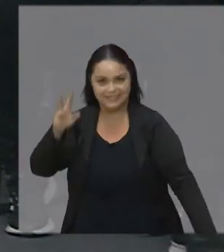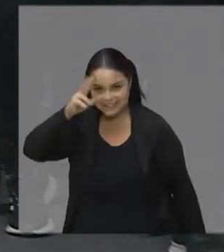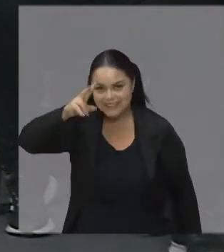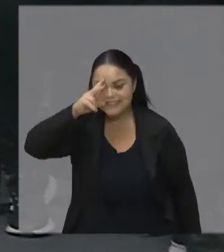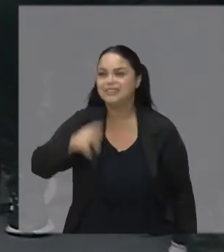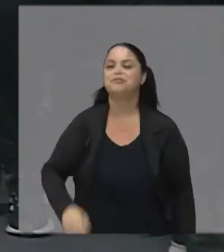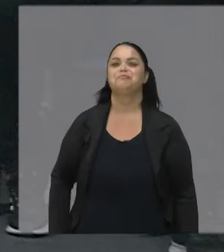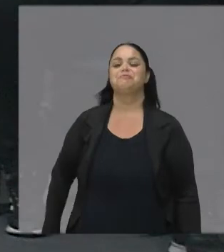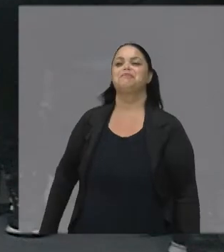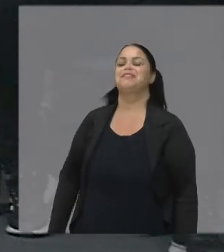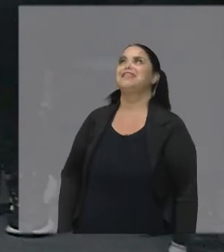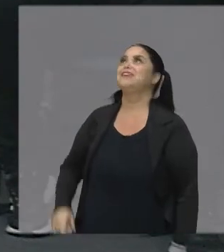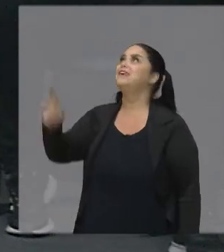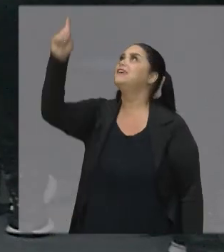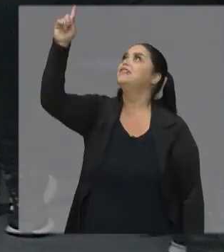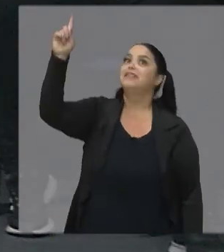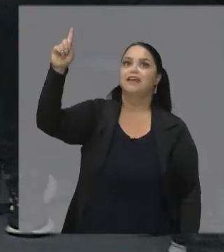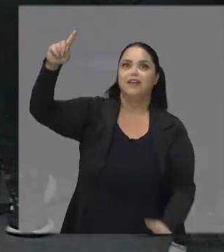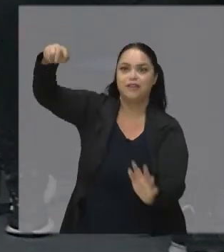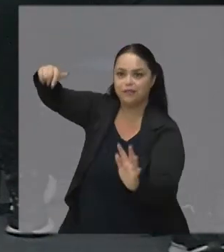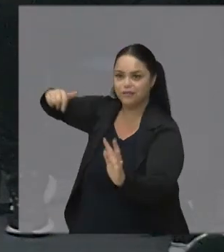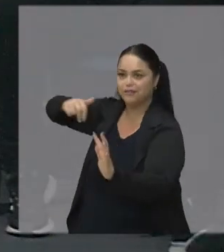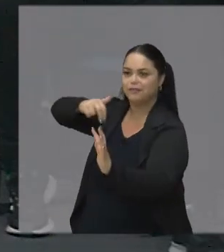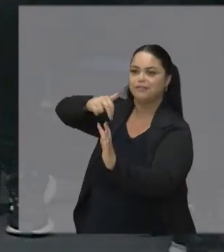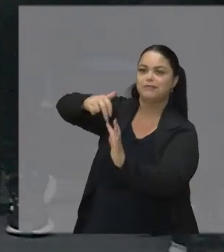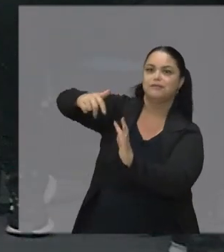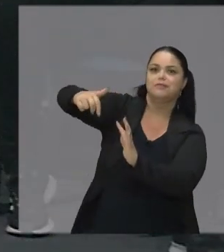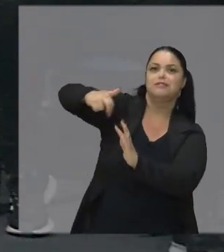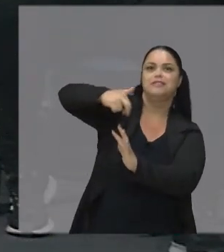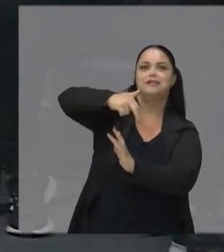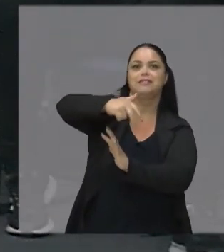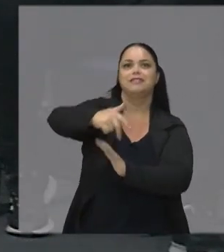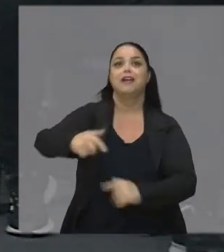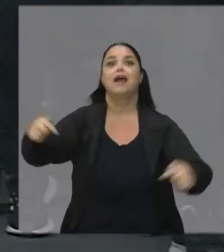podem cantar Mais forte Vamos lá Deus